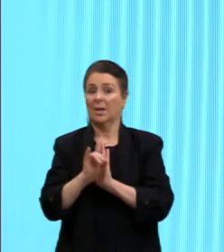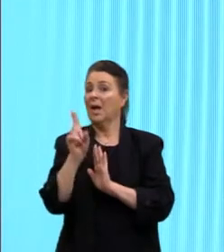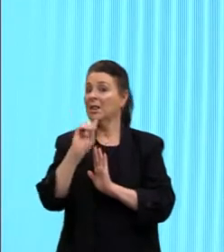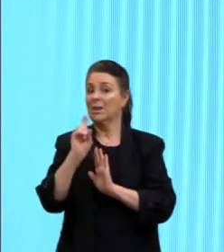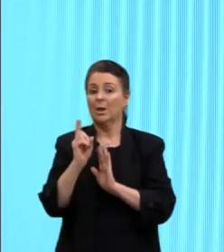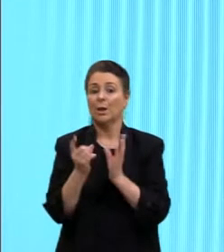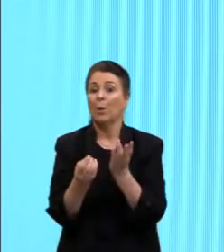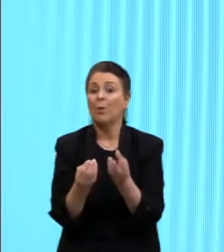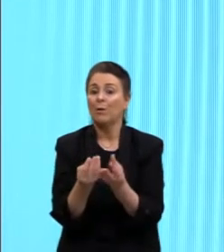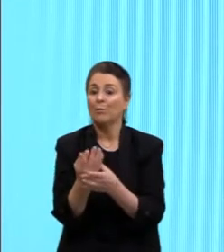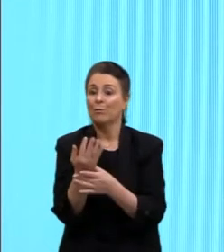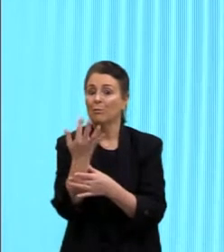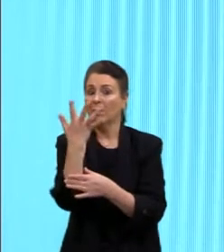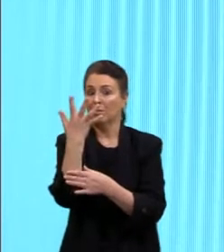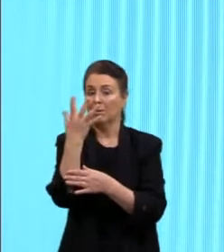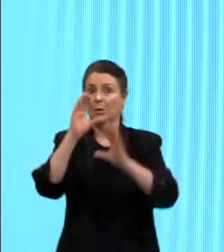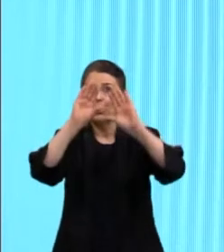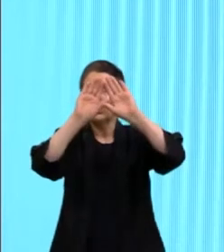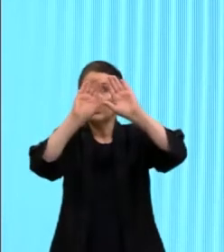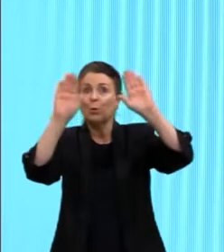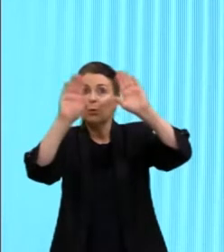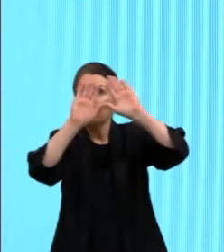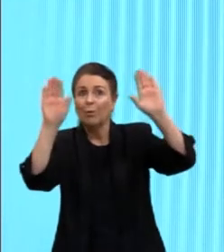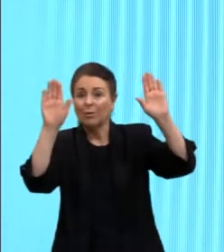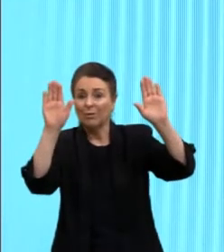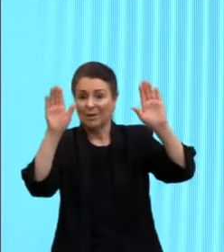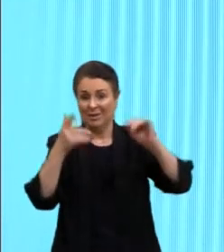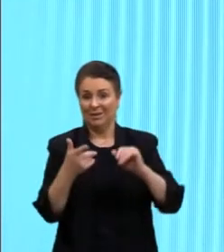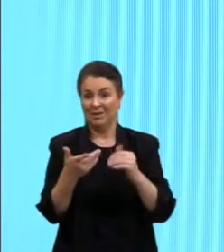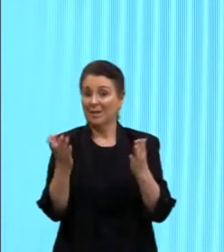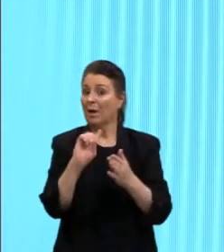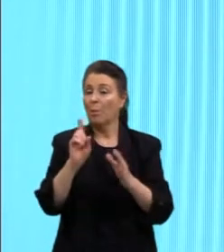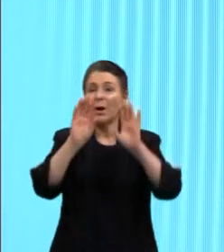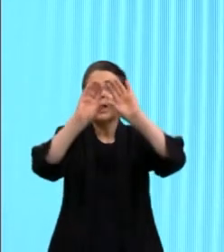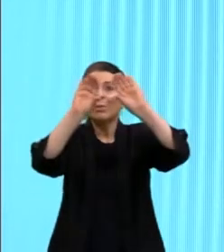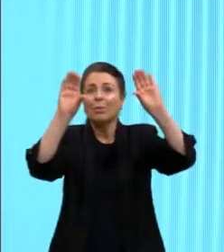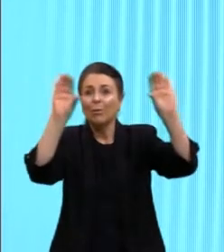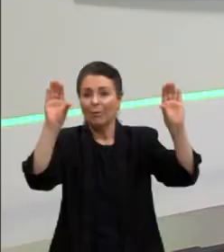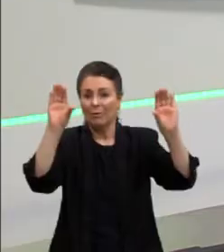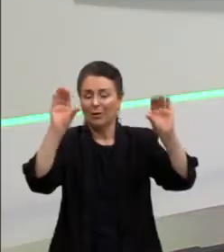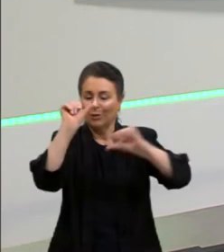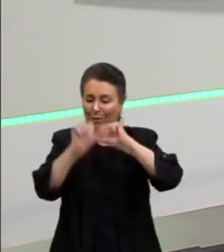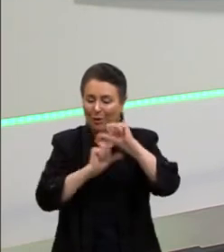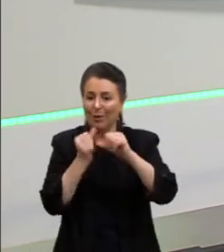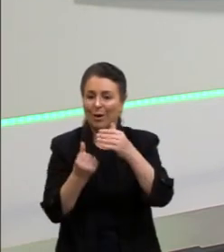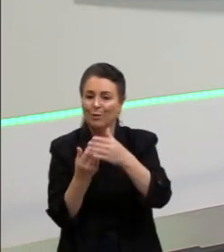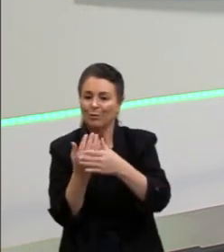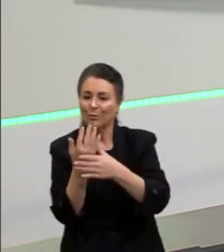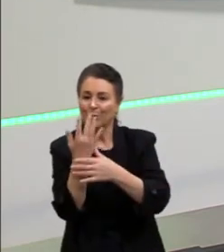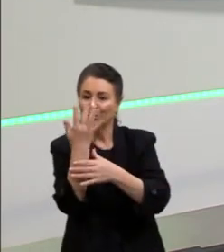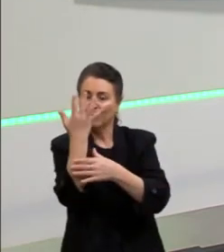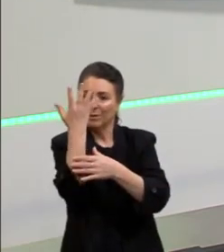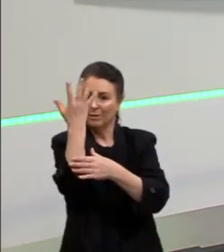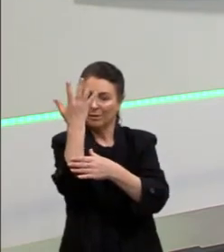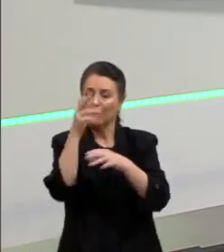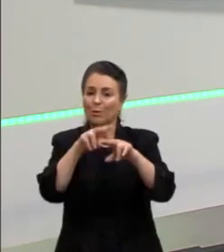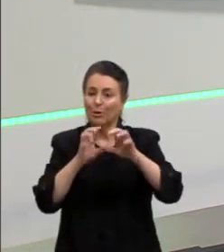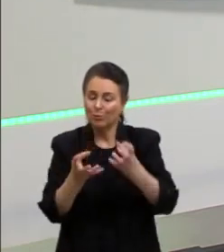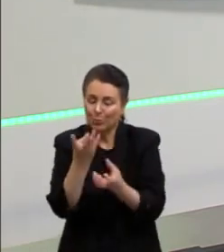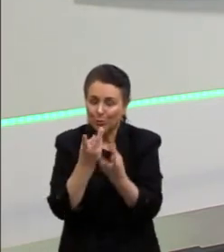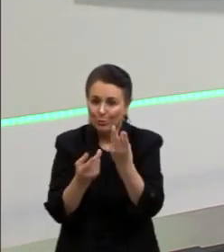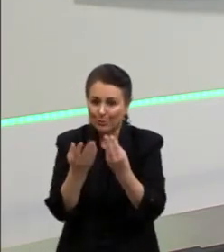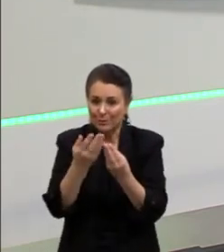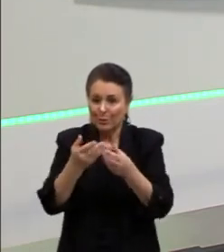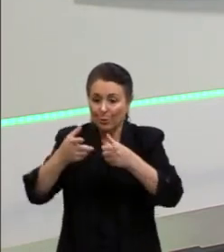questão é, se é nuvem, se é fumaça, tá, pessoal? Então, vamos passar aqui mais um, censuramento